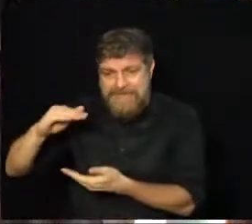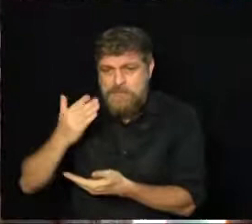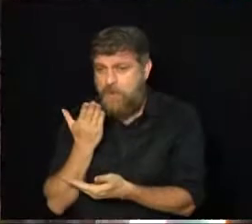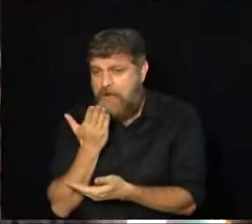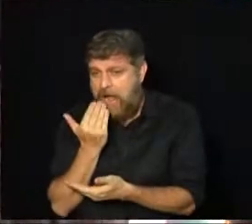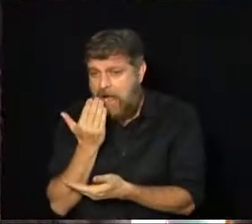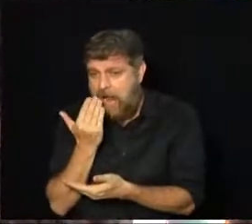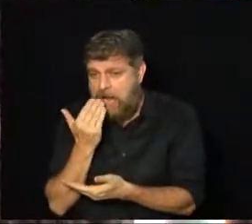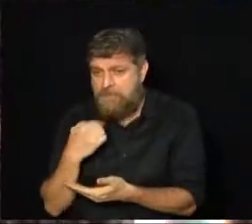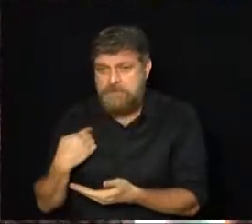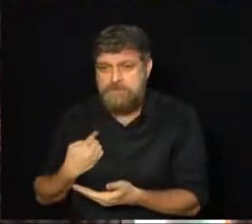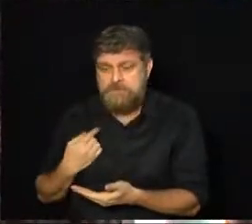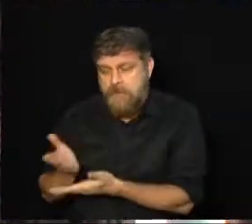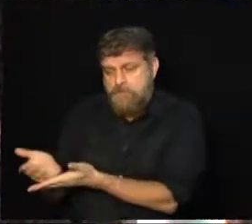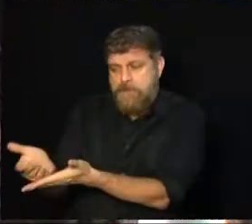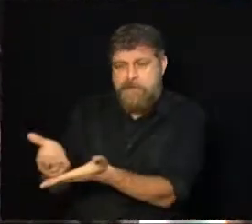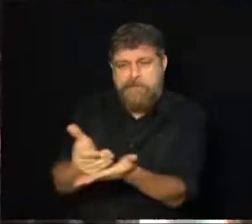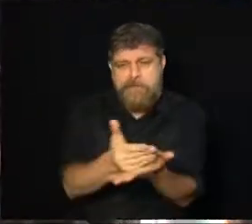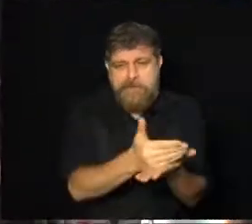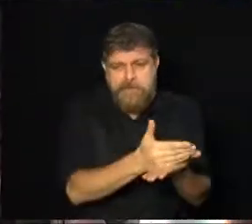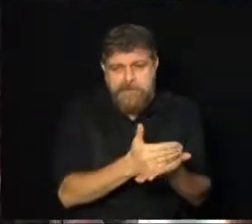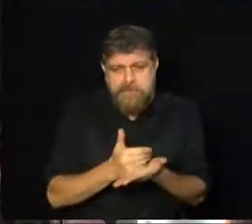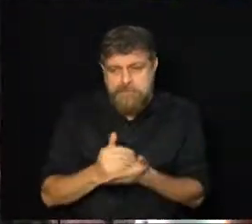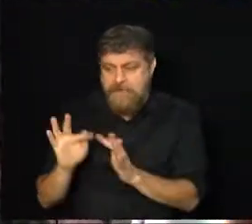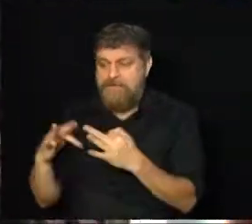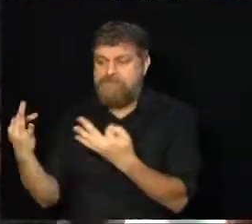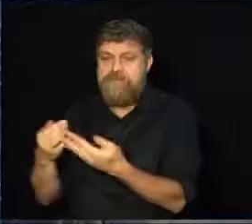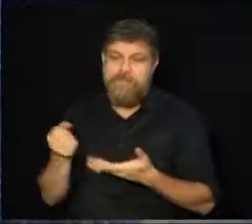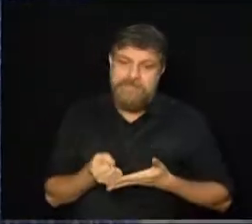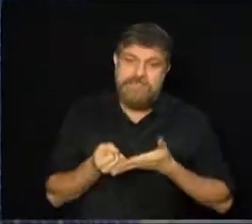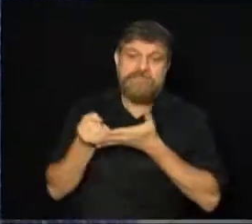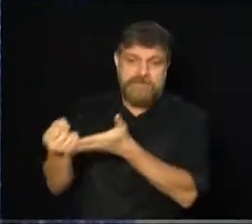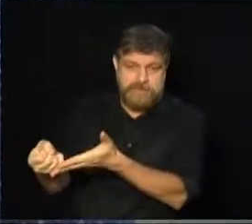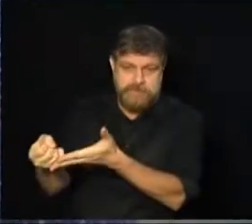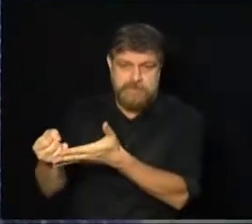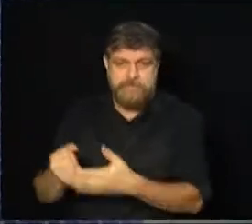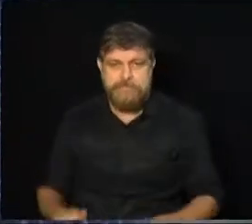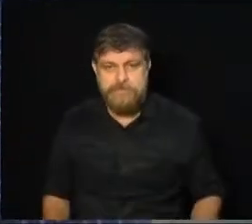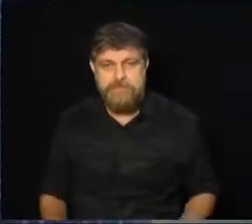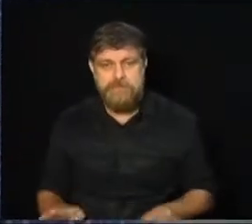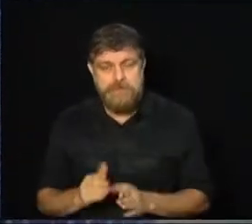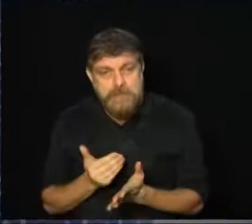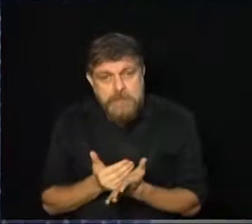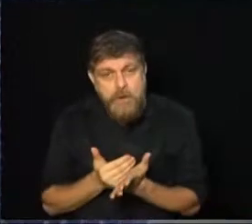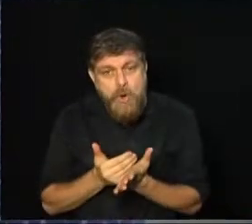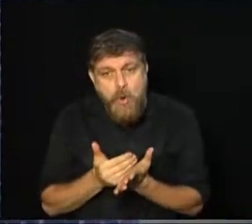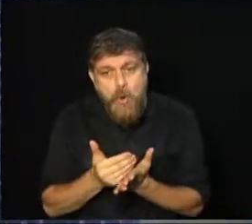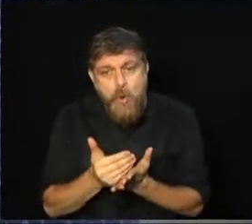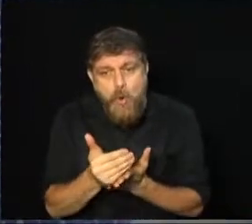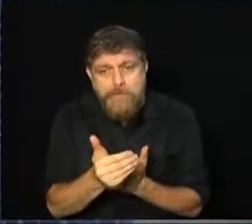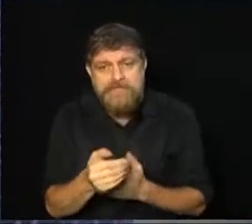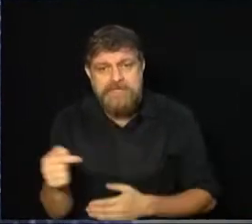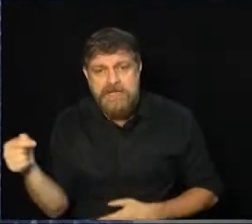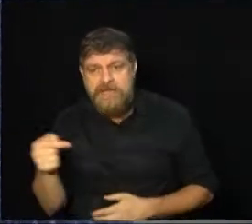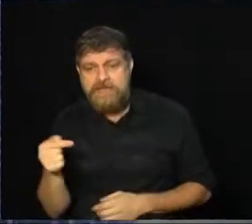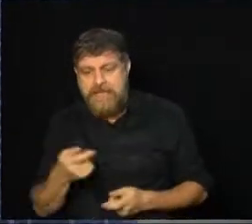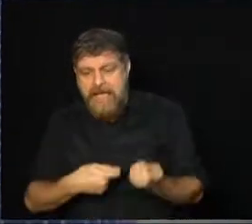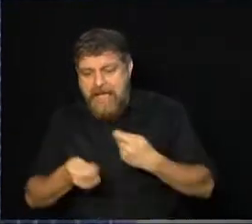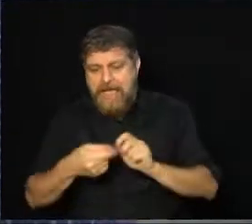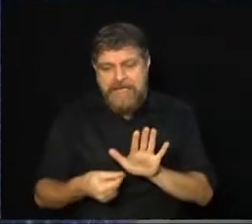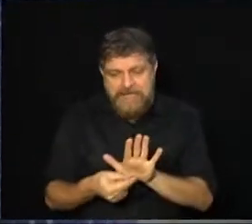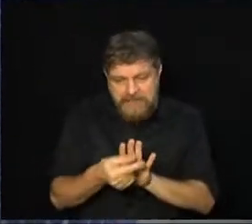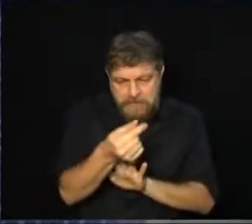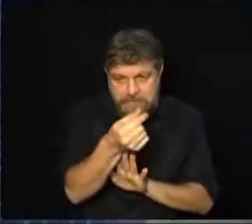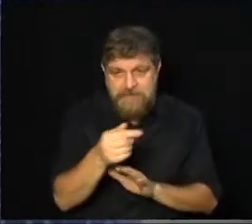através desse alimento, a gente vai ajudar famílias também. Estamos dando início em aquecer a economia de alguma